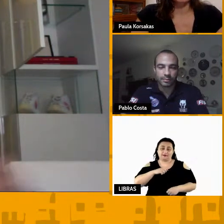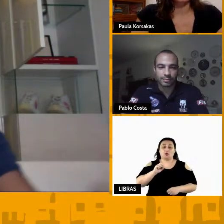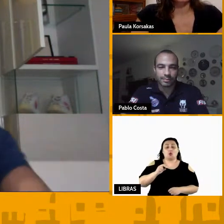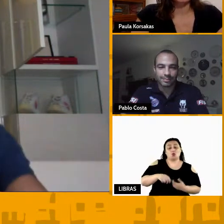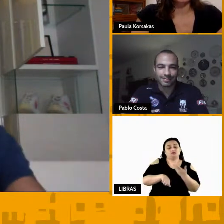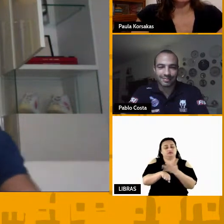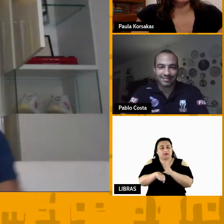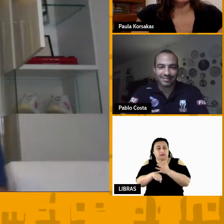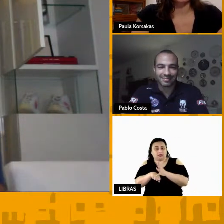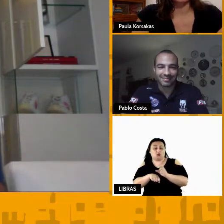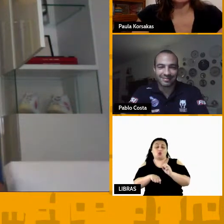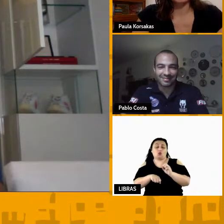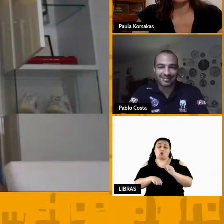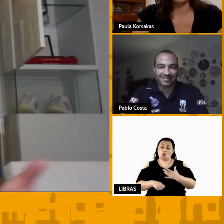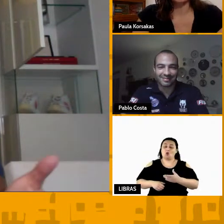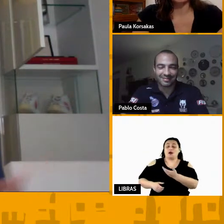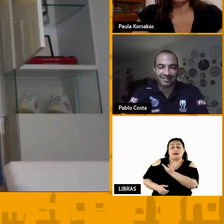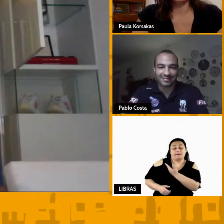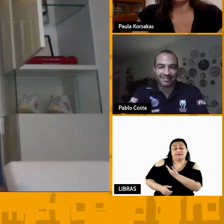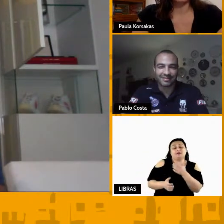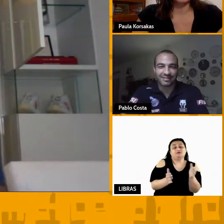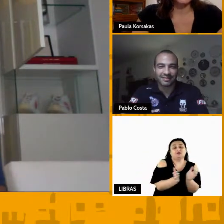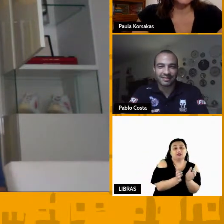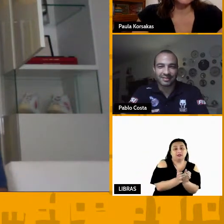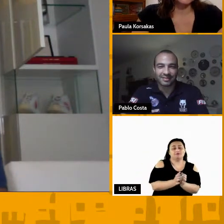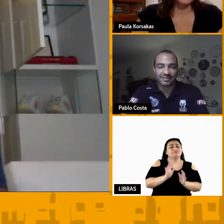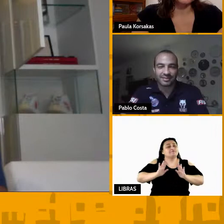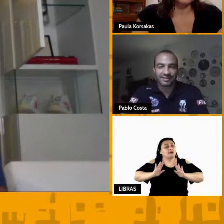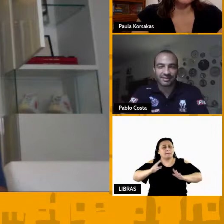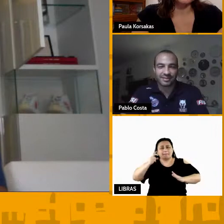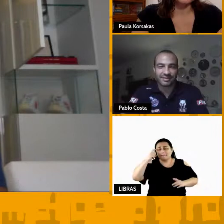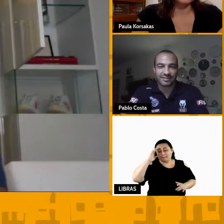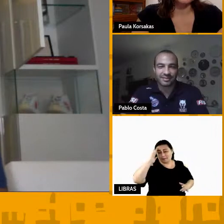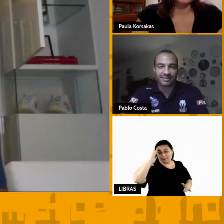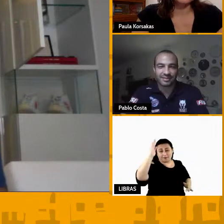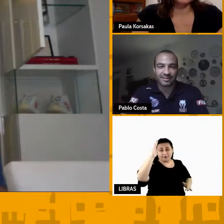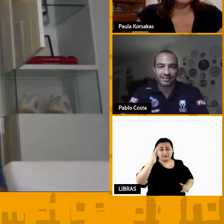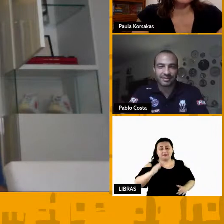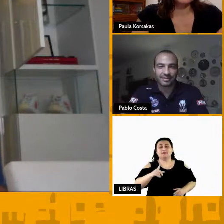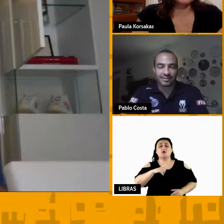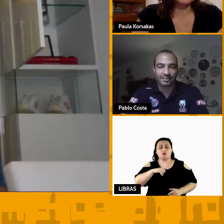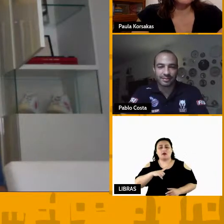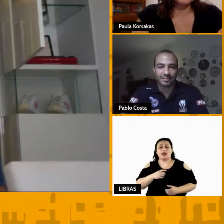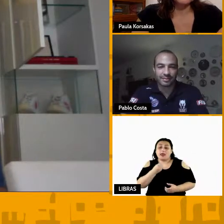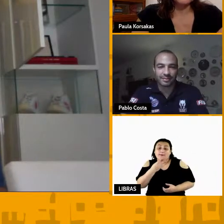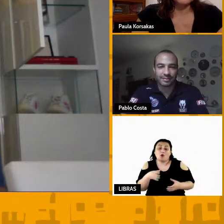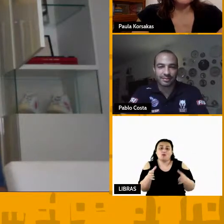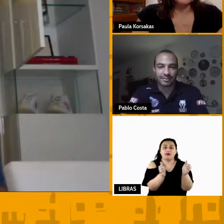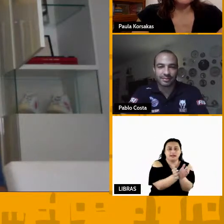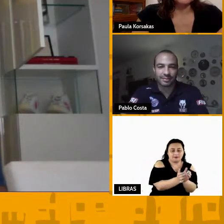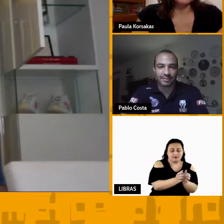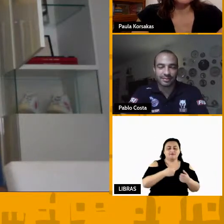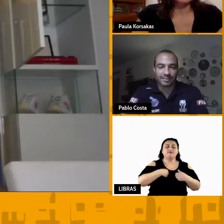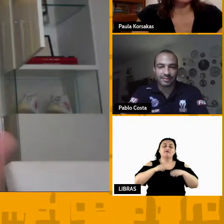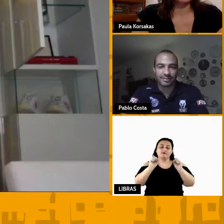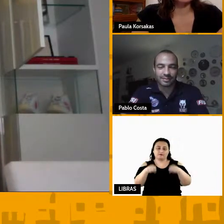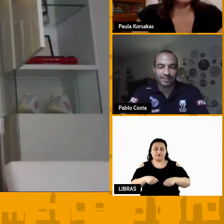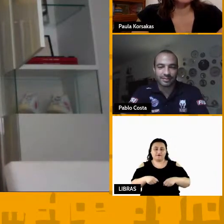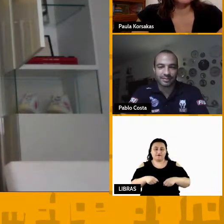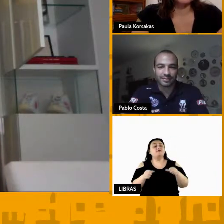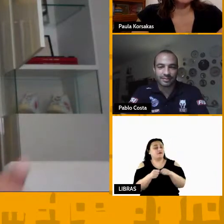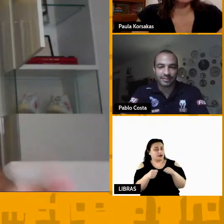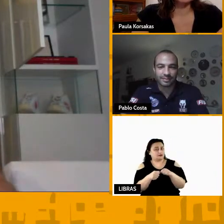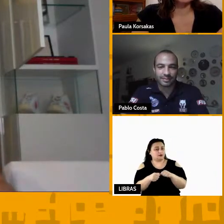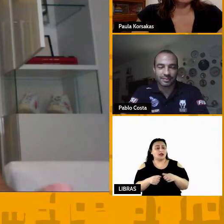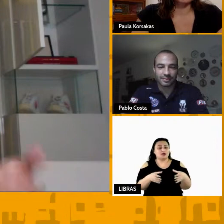treinador ou com o nosso companheiro de equipe, mas sempre pensando em uma coisa, é bom para a equipe, então eu faço, é bom para